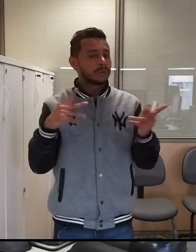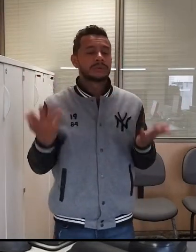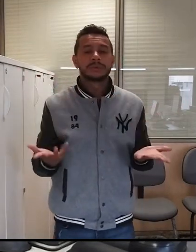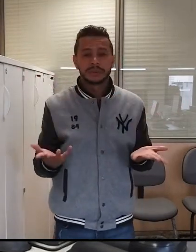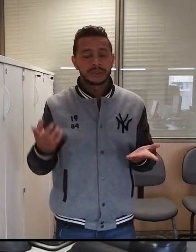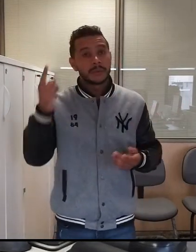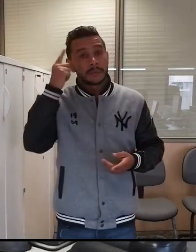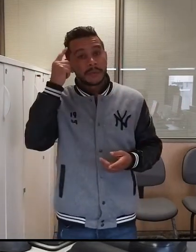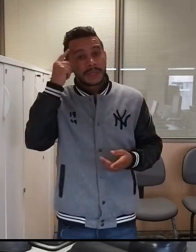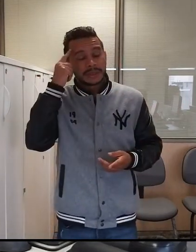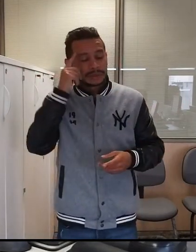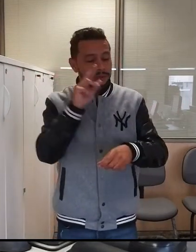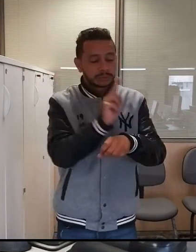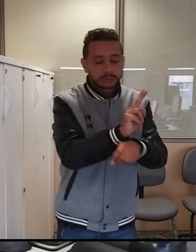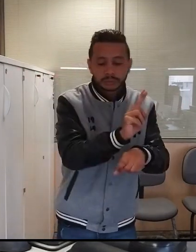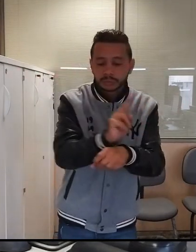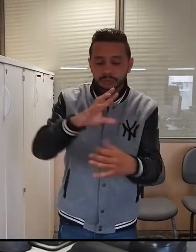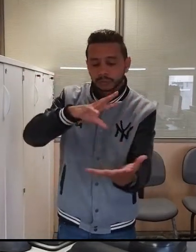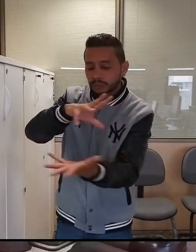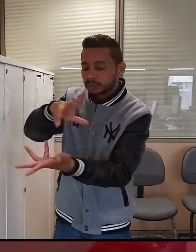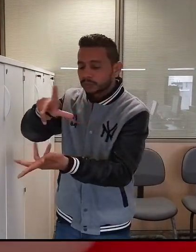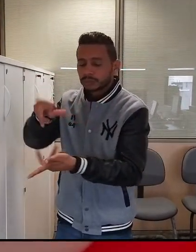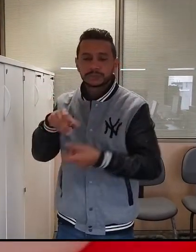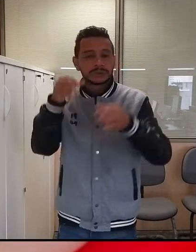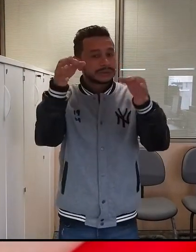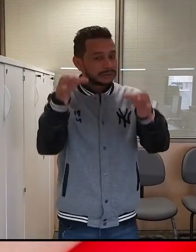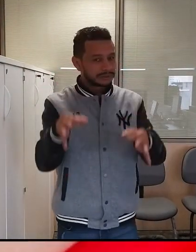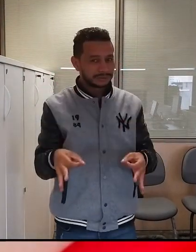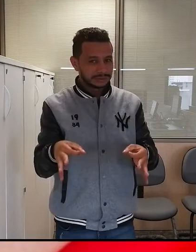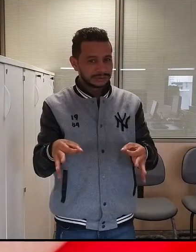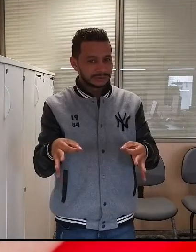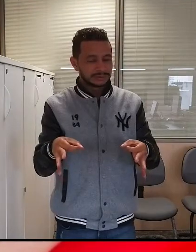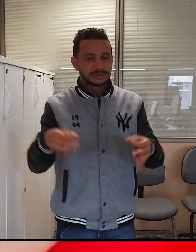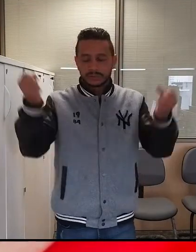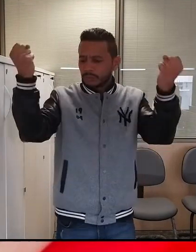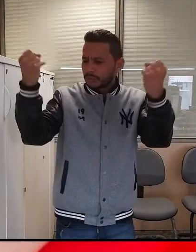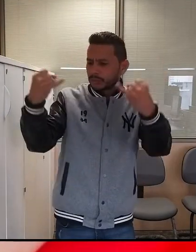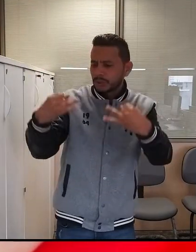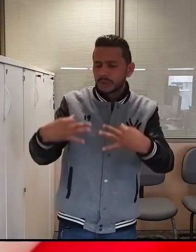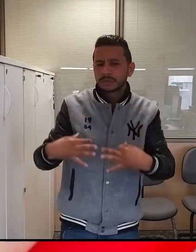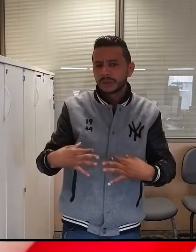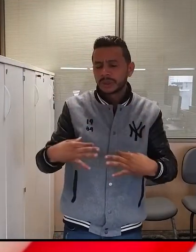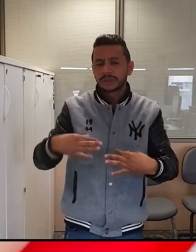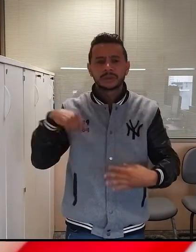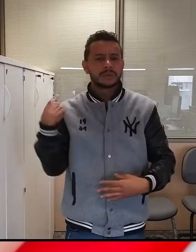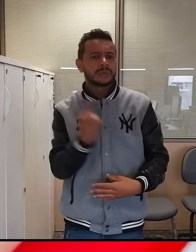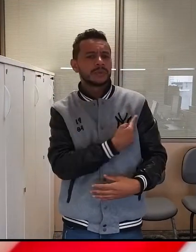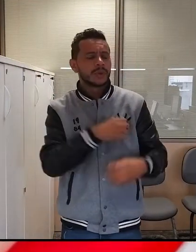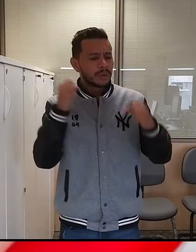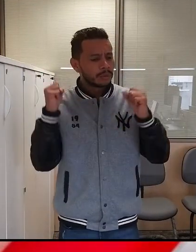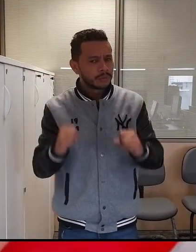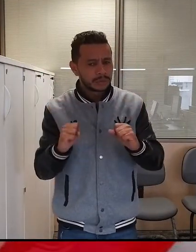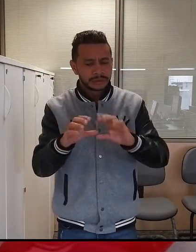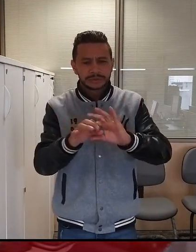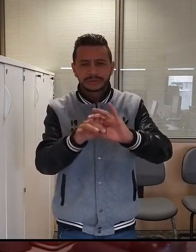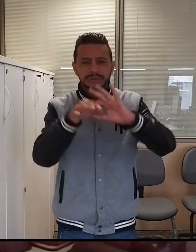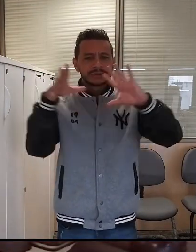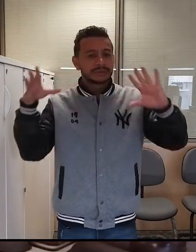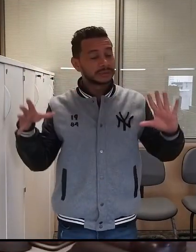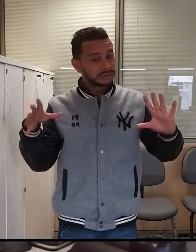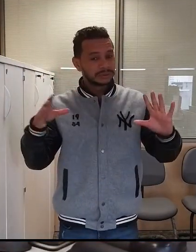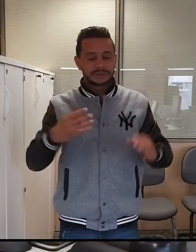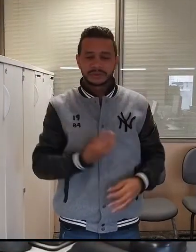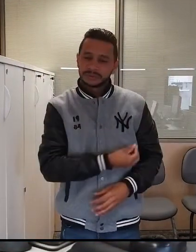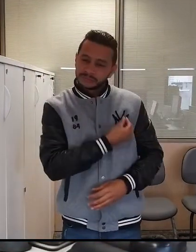cuidar direitinho do nosso planeta E ainda falando sobre o nosso poder em salvar vidas, que tal doar sangue?